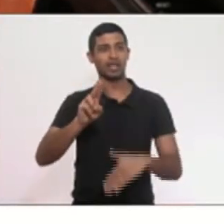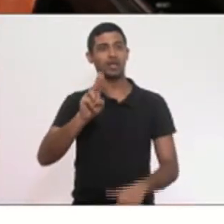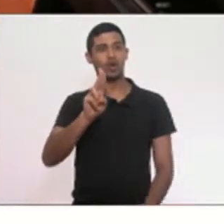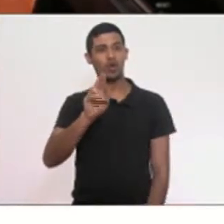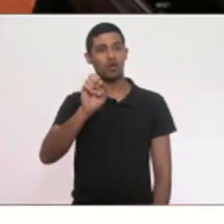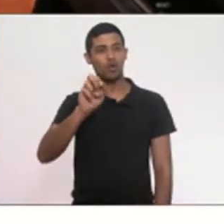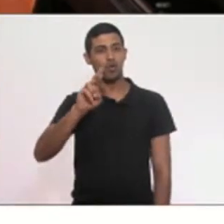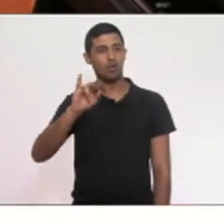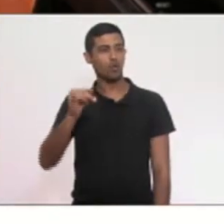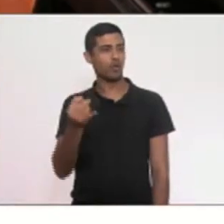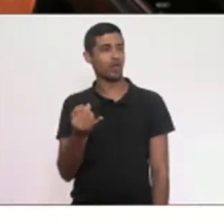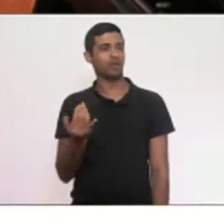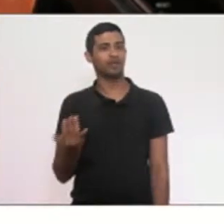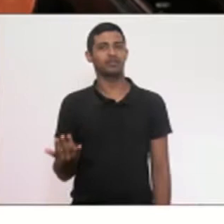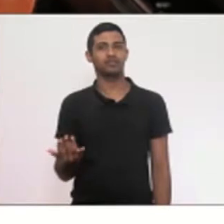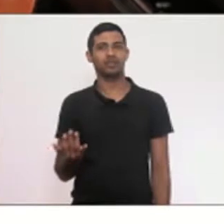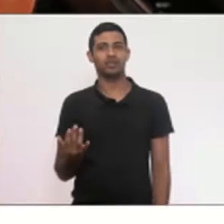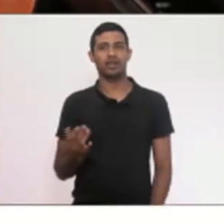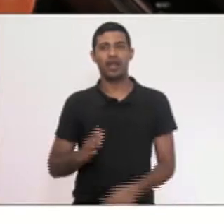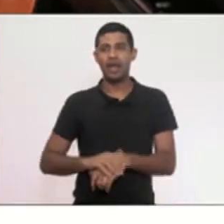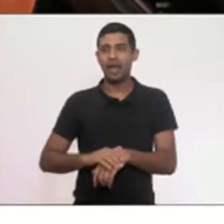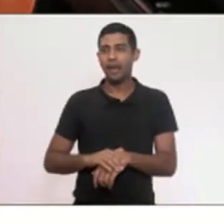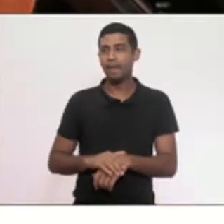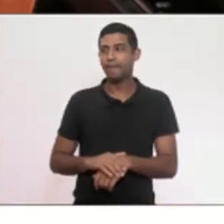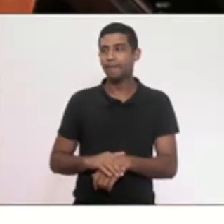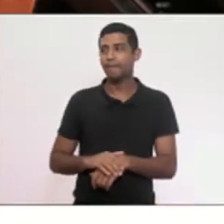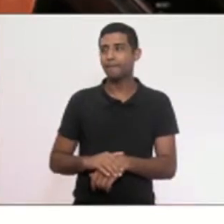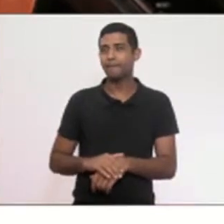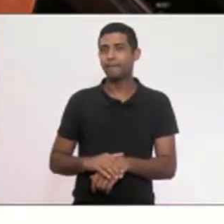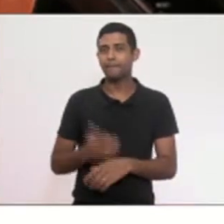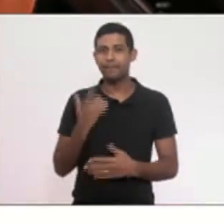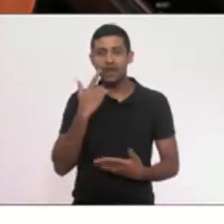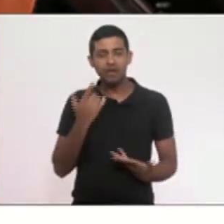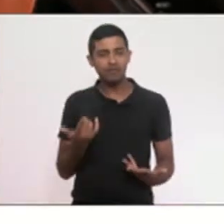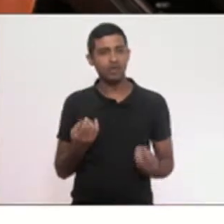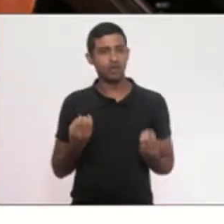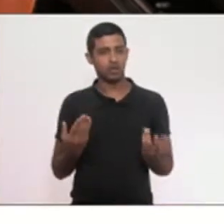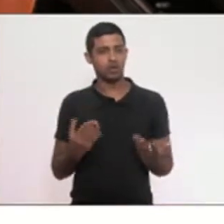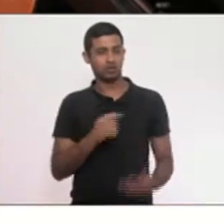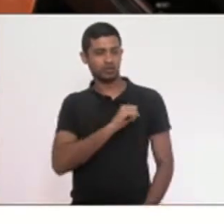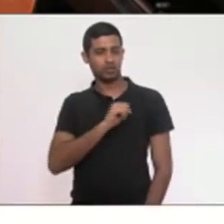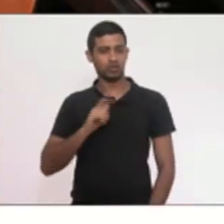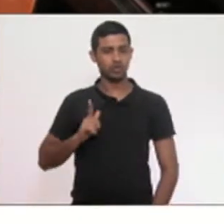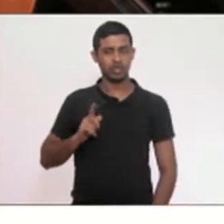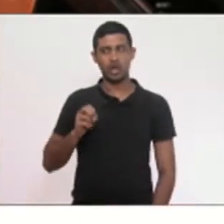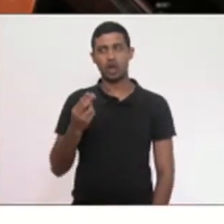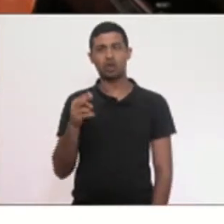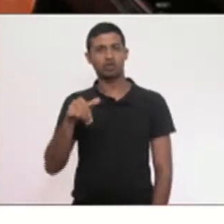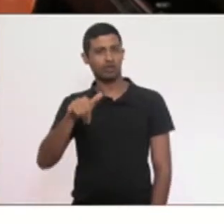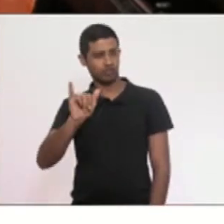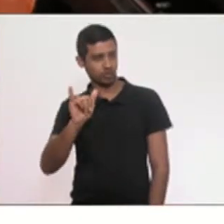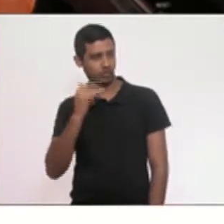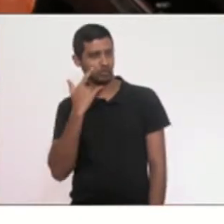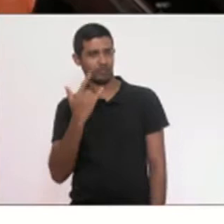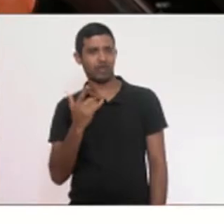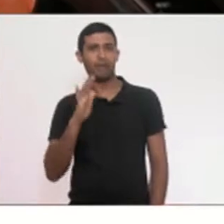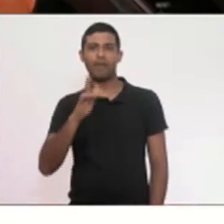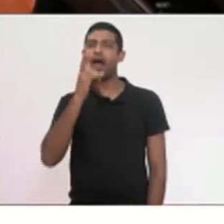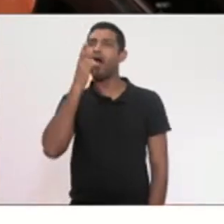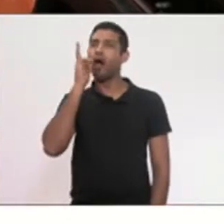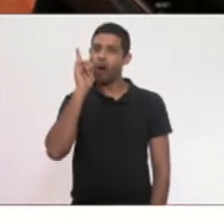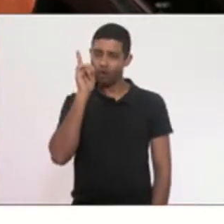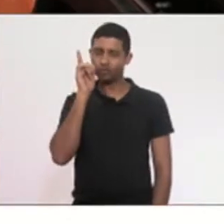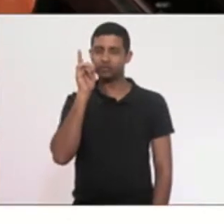mais que São Gonçalo, mais que Nova Iguaçu, que tem 800 mil, 1 milhão de habitantes, mas ontem estavam